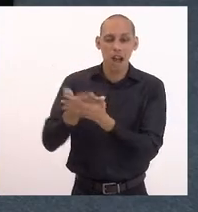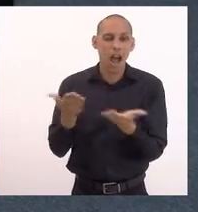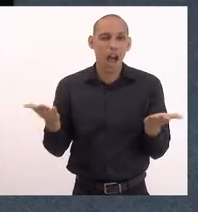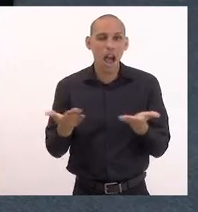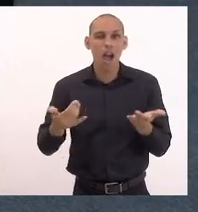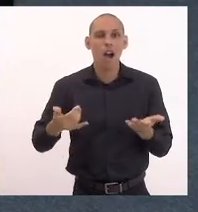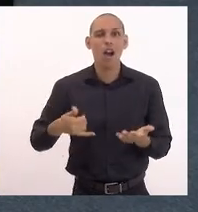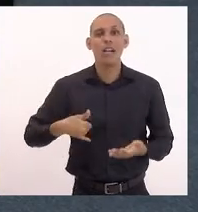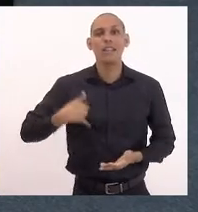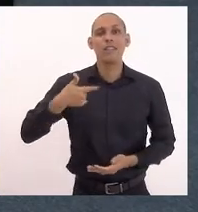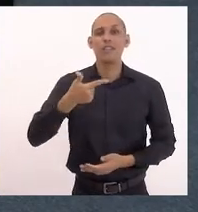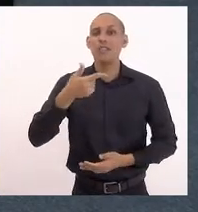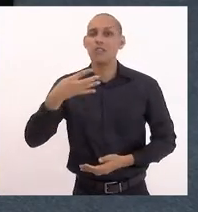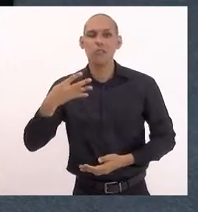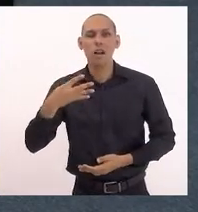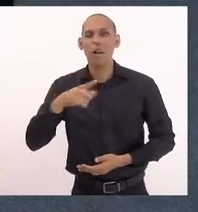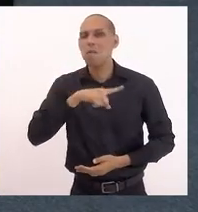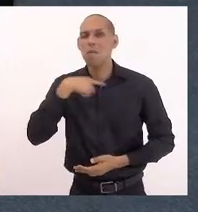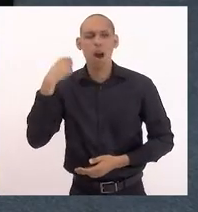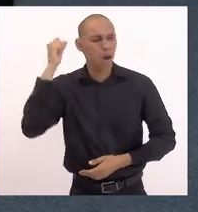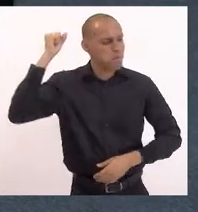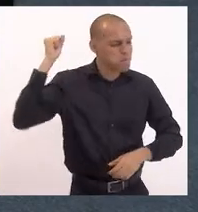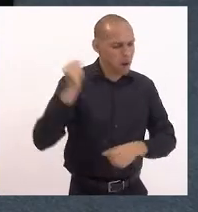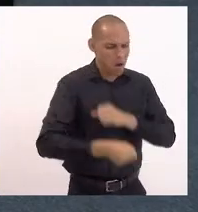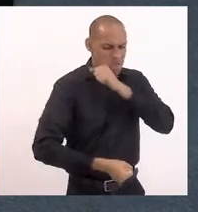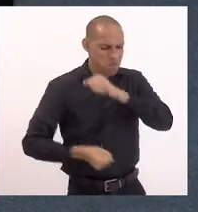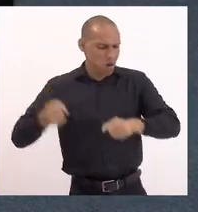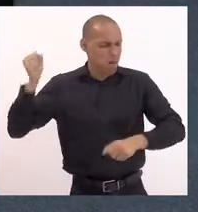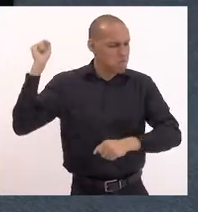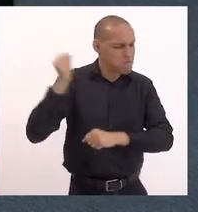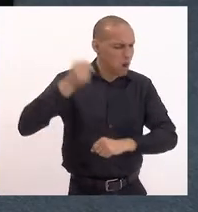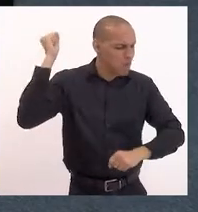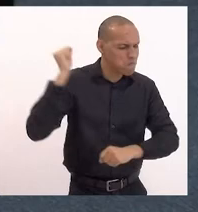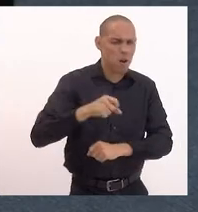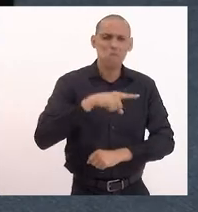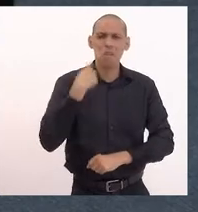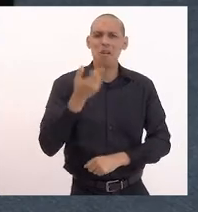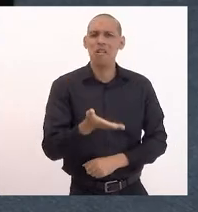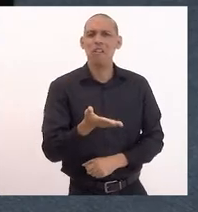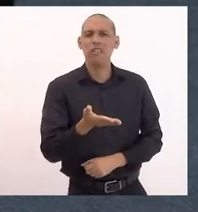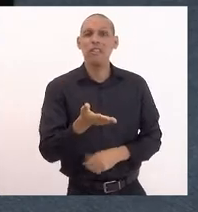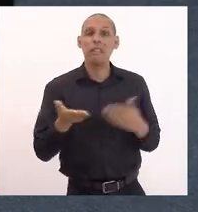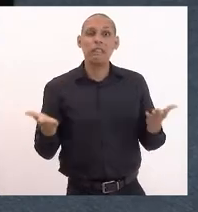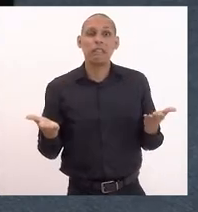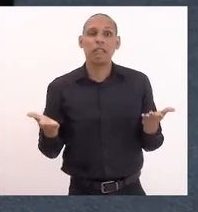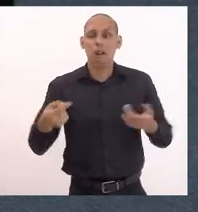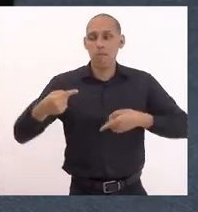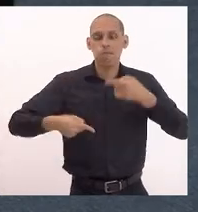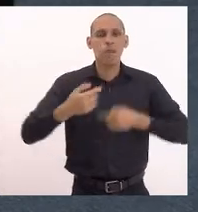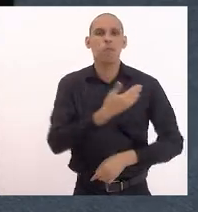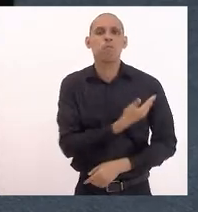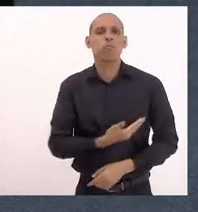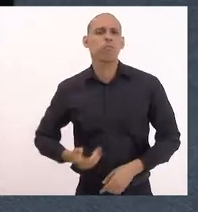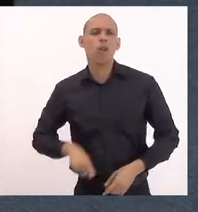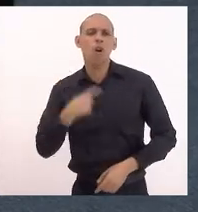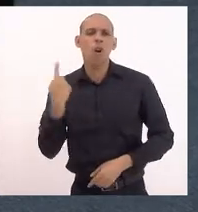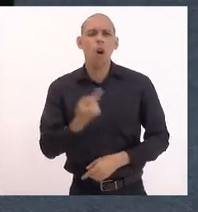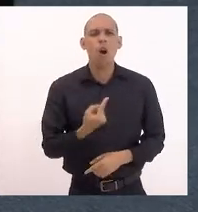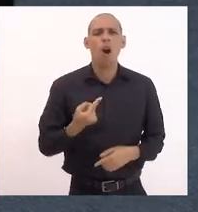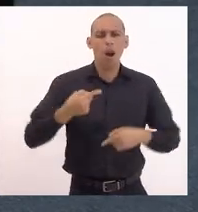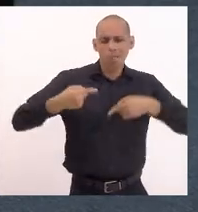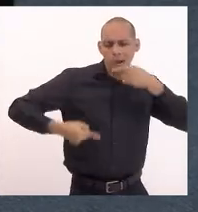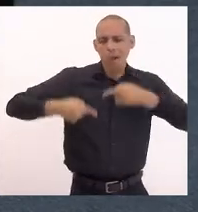aos 24 anos. Políticas públicas, como o que a gente propõe, está na pauta de quinta, vou